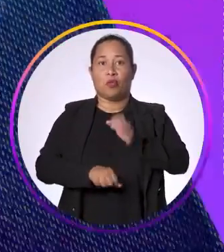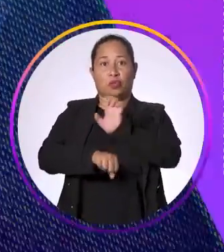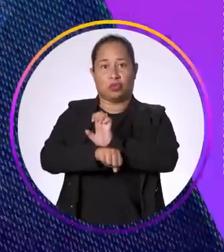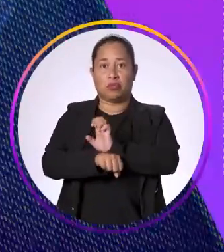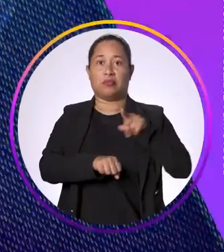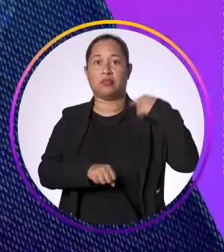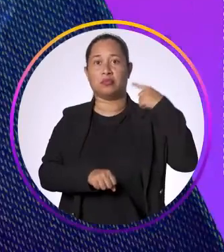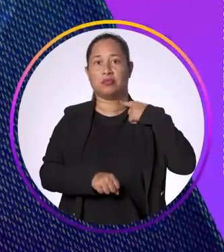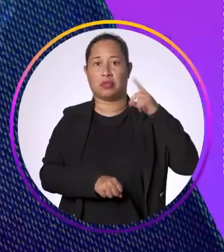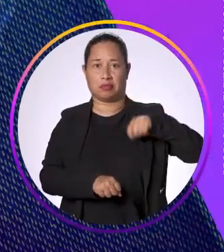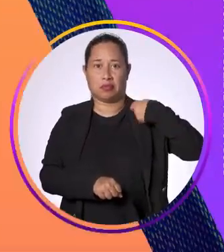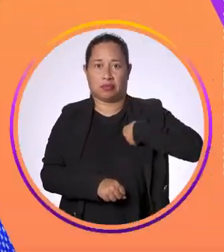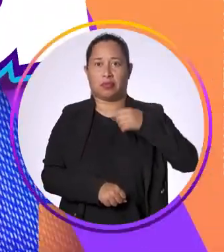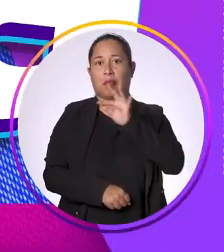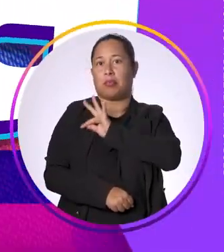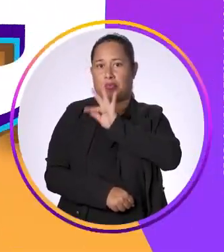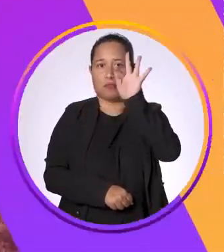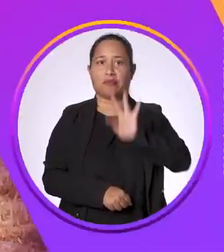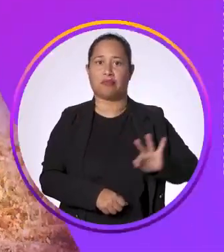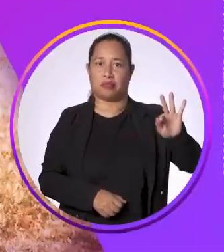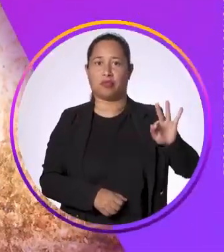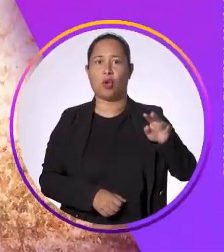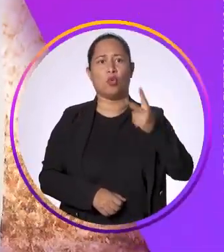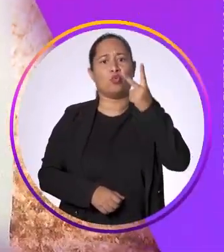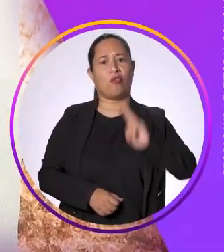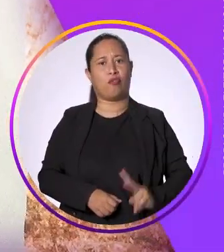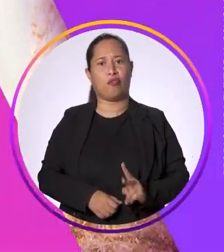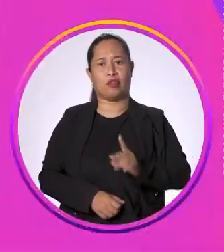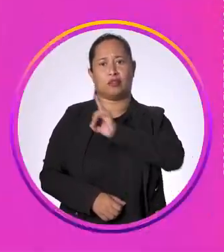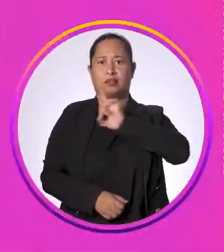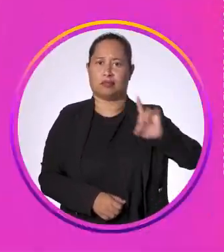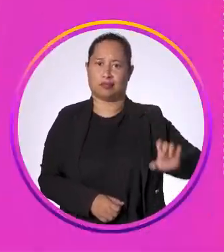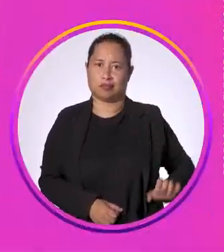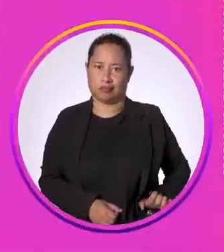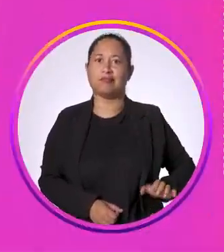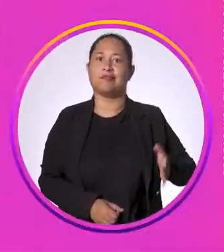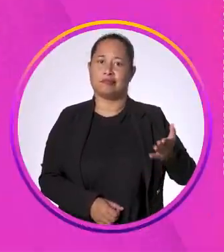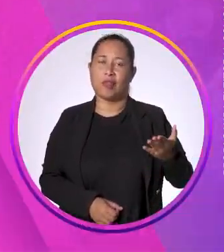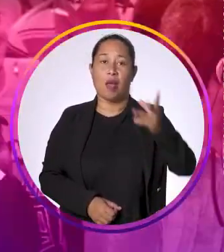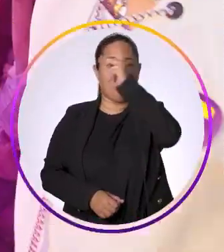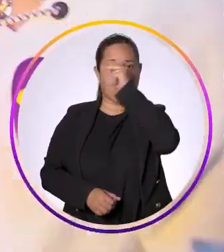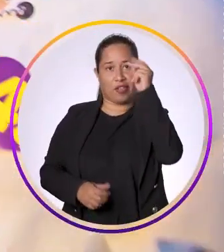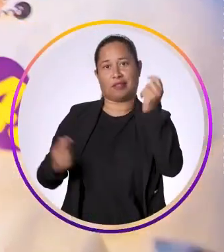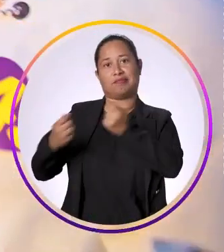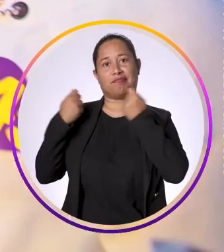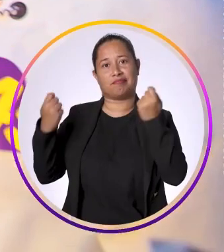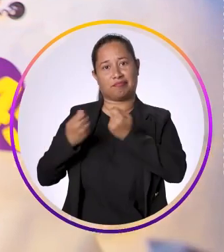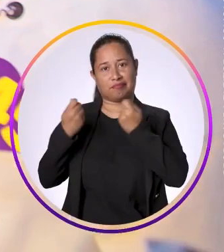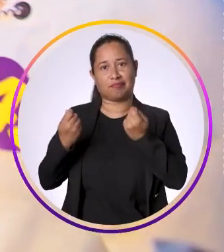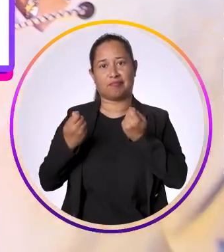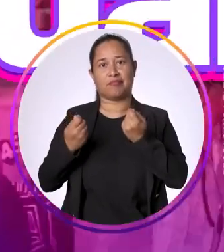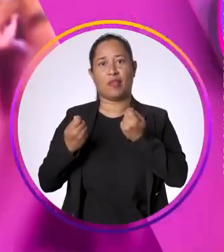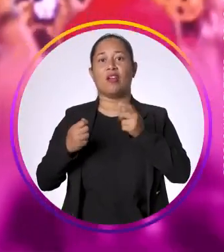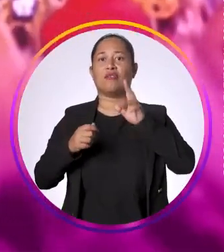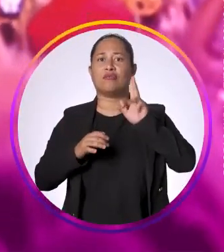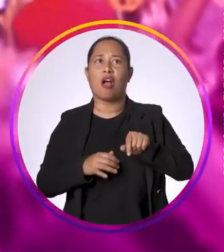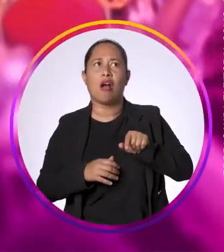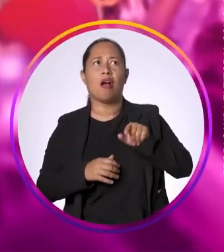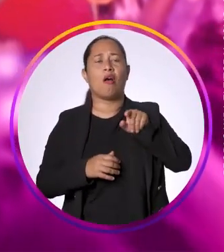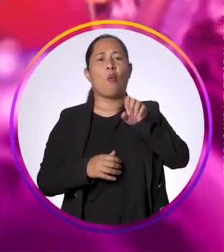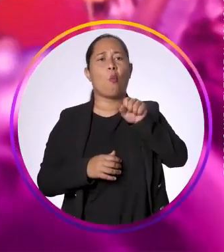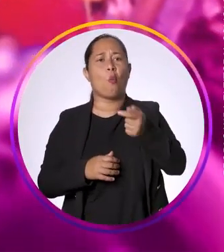Estado. Foi advogada, delegada da Polícia Federal. Duas vezes deputada estadual e prefeita de Caruaru.